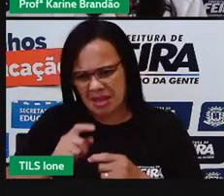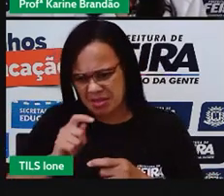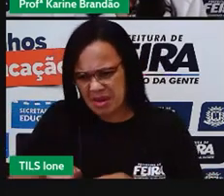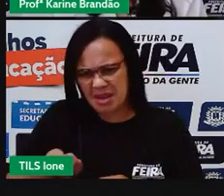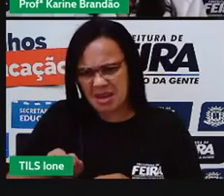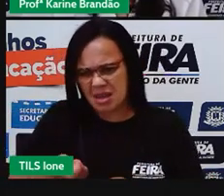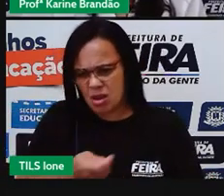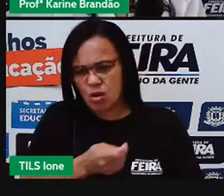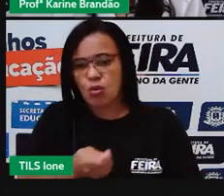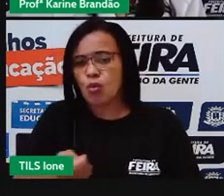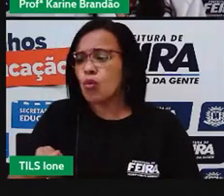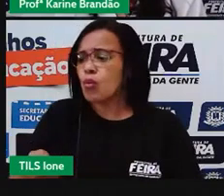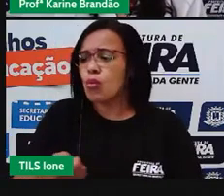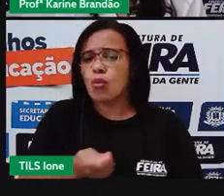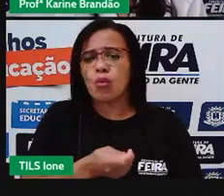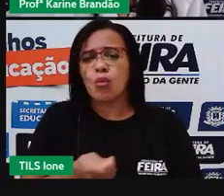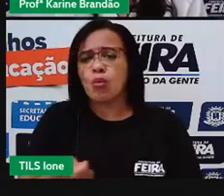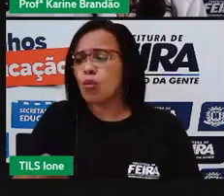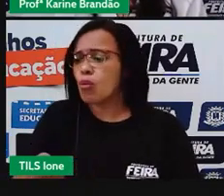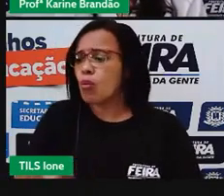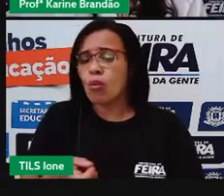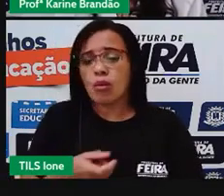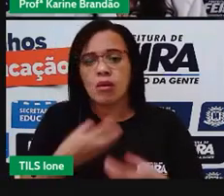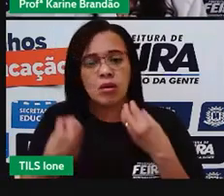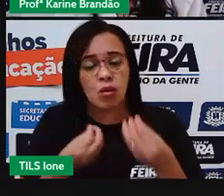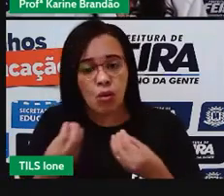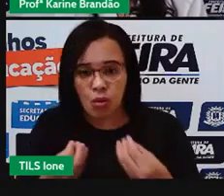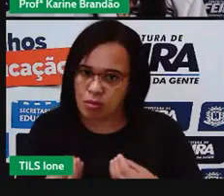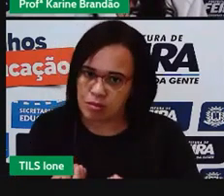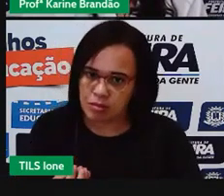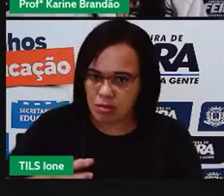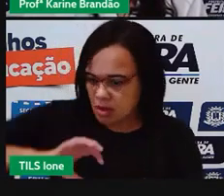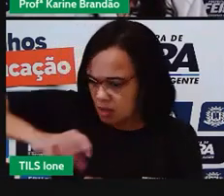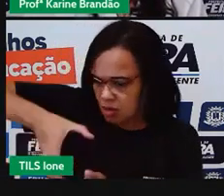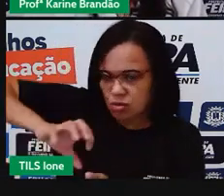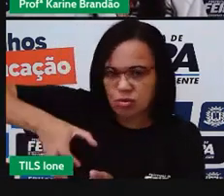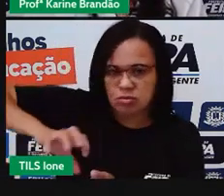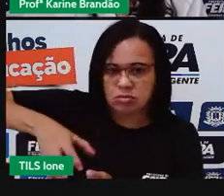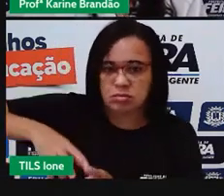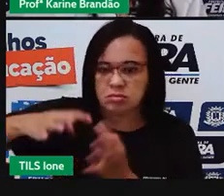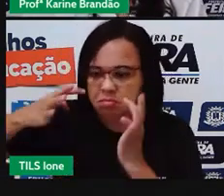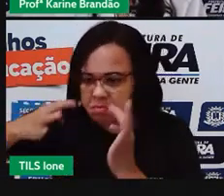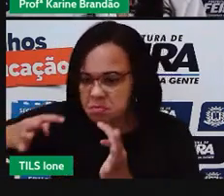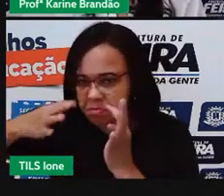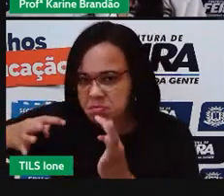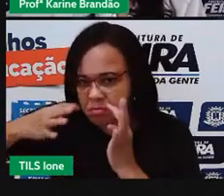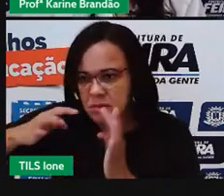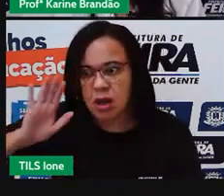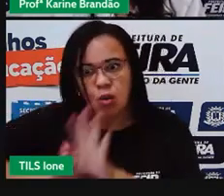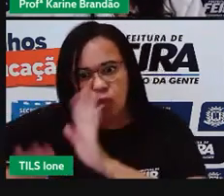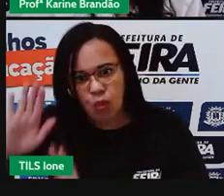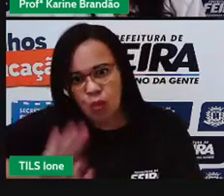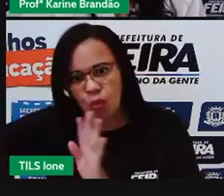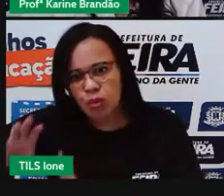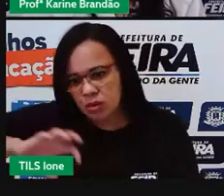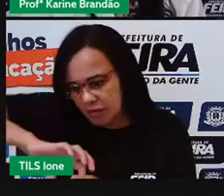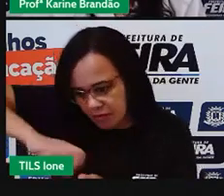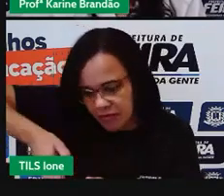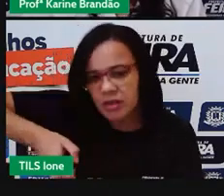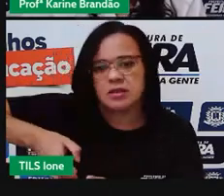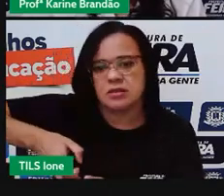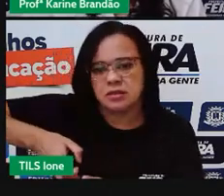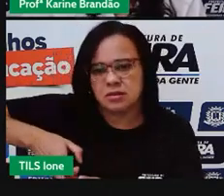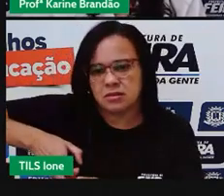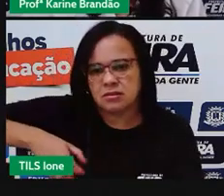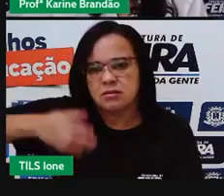atenção as torneiras. Uma torneira aberta ela gasta de 12 a 20 litros por minuto. Uma